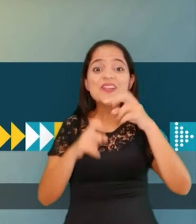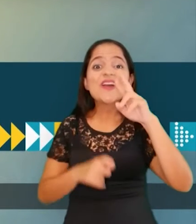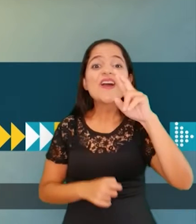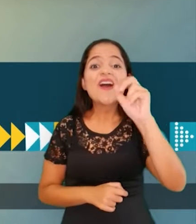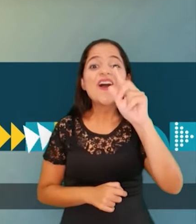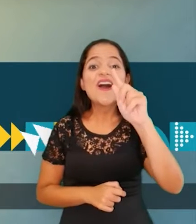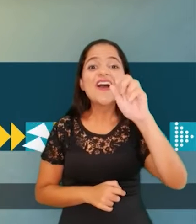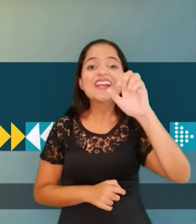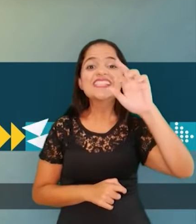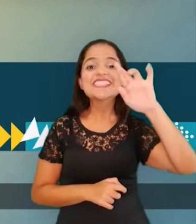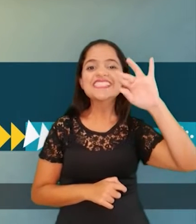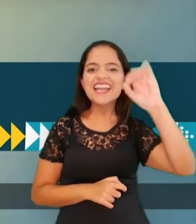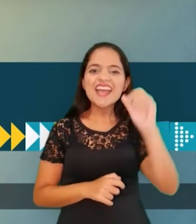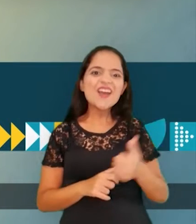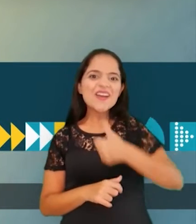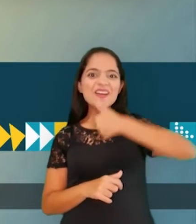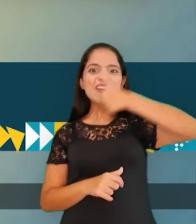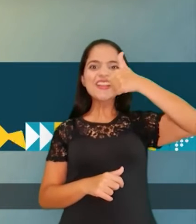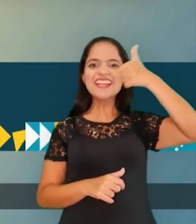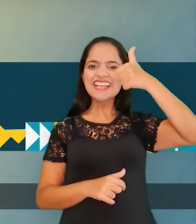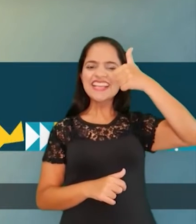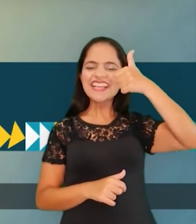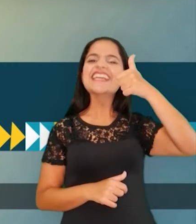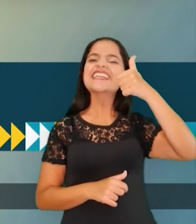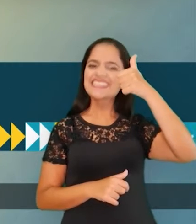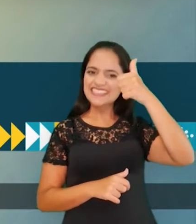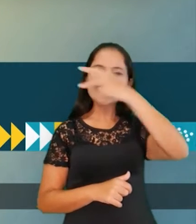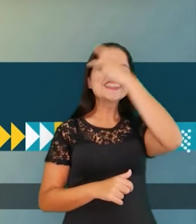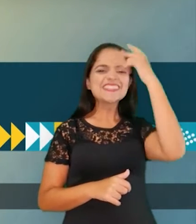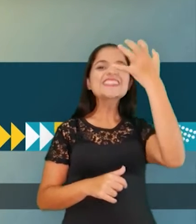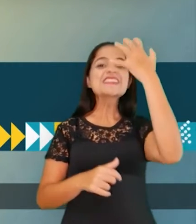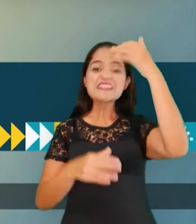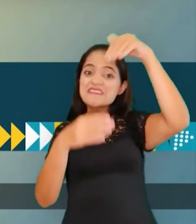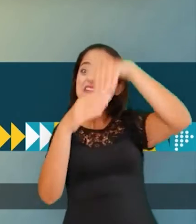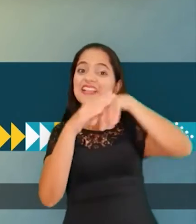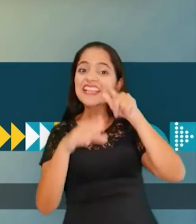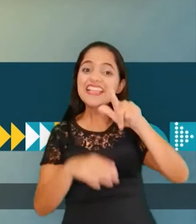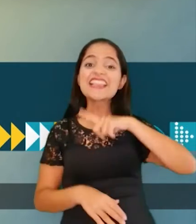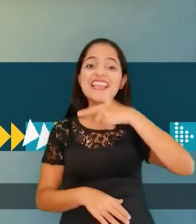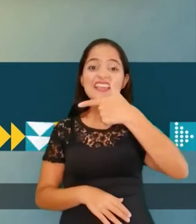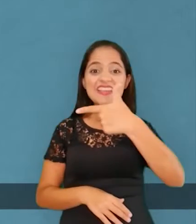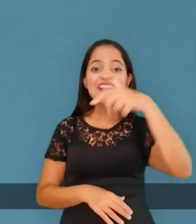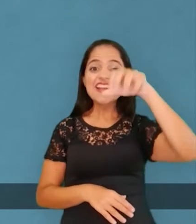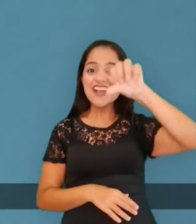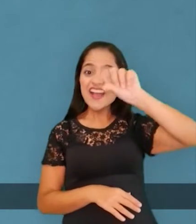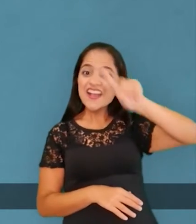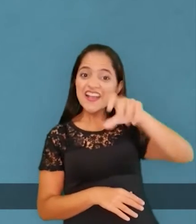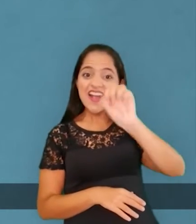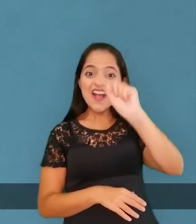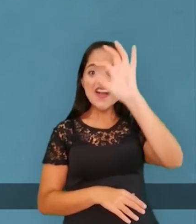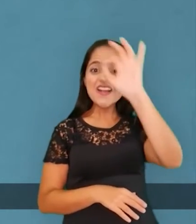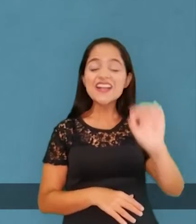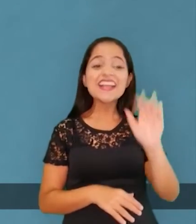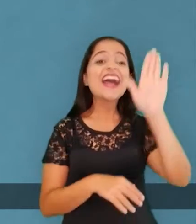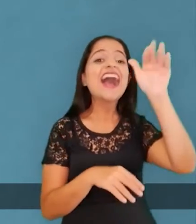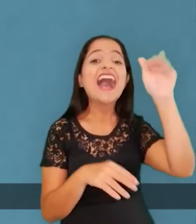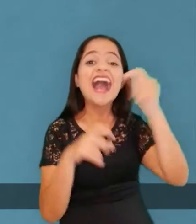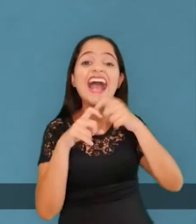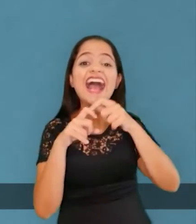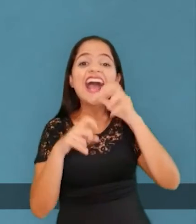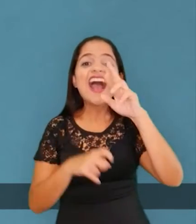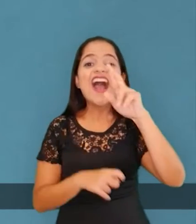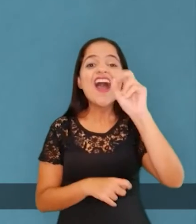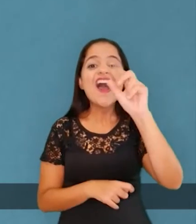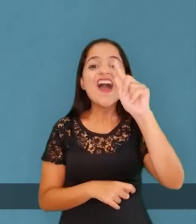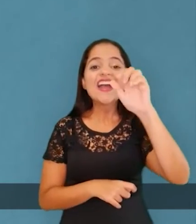assumiu a liderança e tem 29,8% das intenções de votos. Doutor Rogério, os números dão